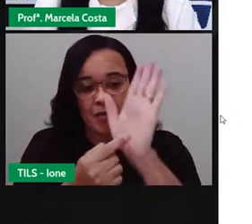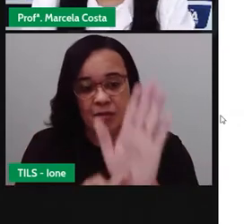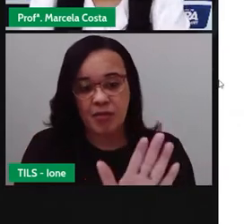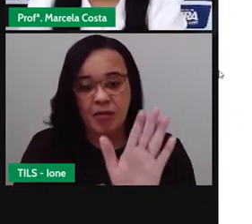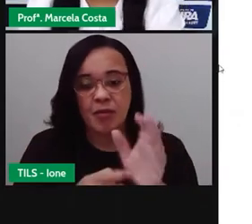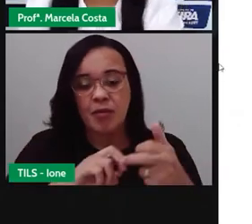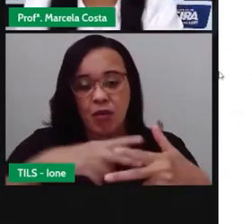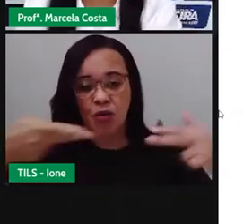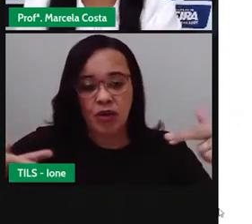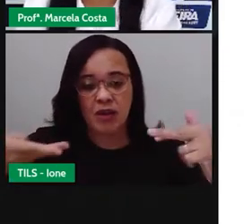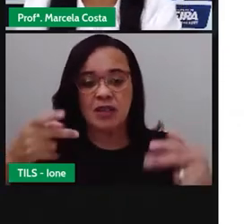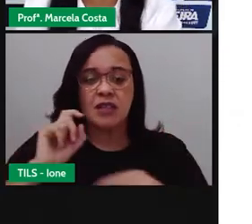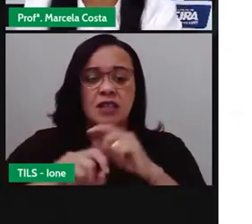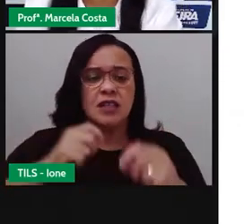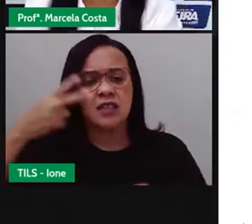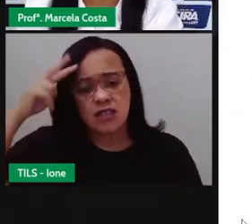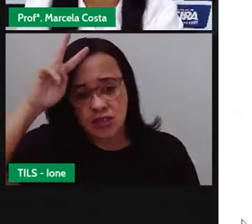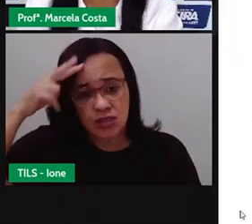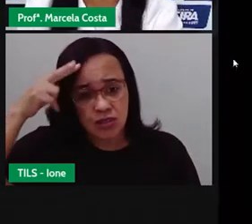conhecer um pouco dessa história.